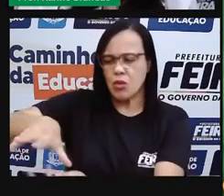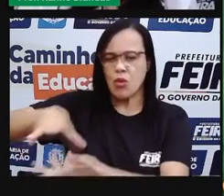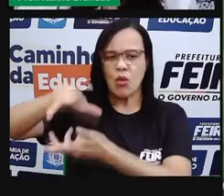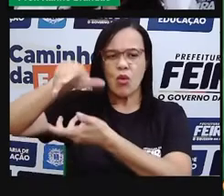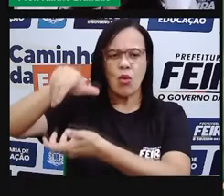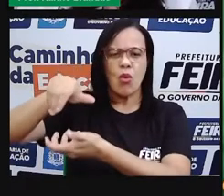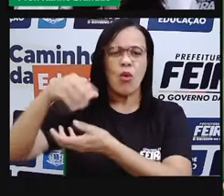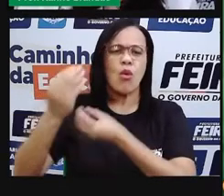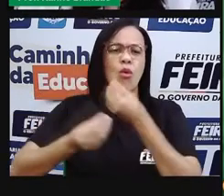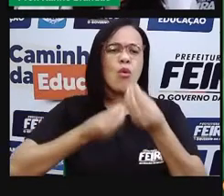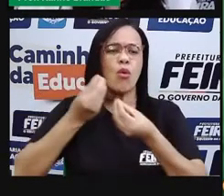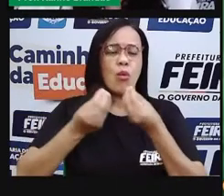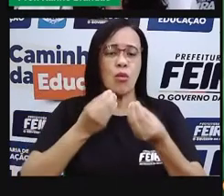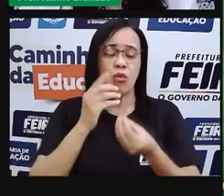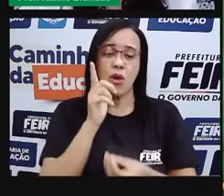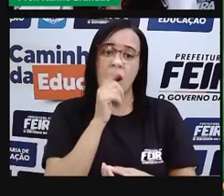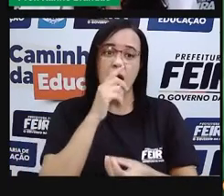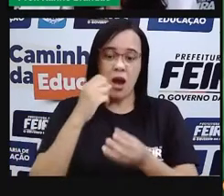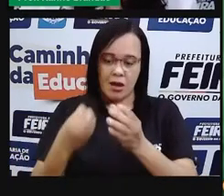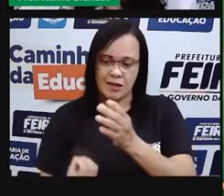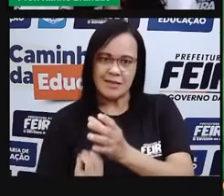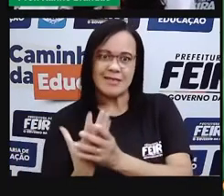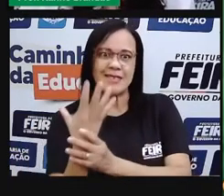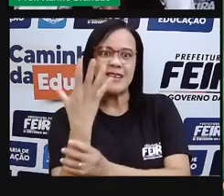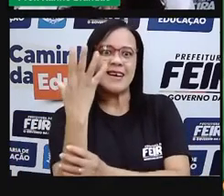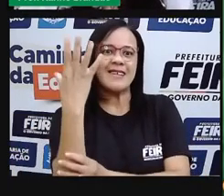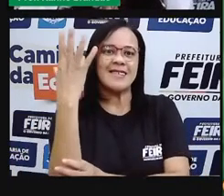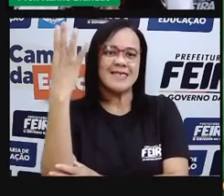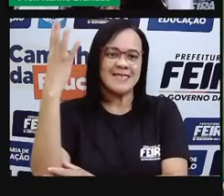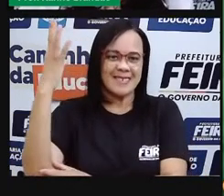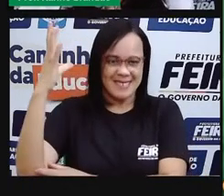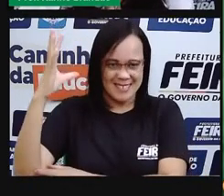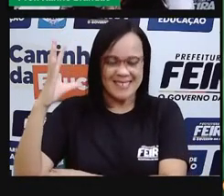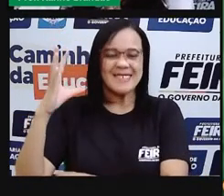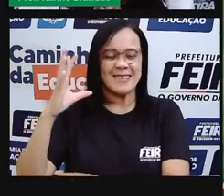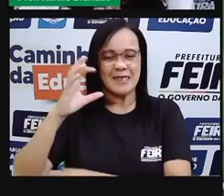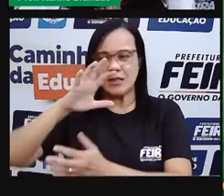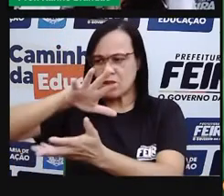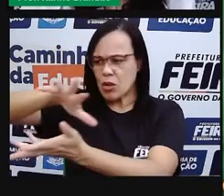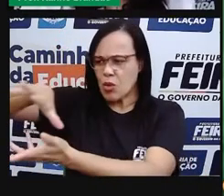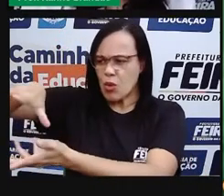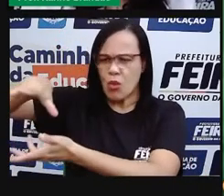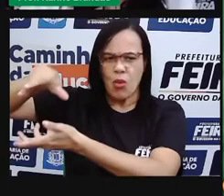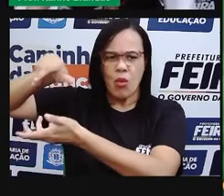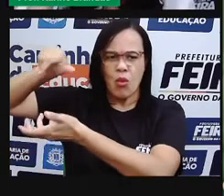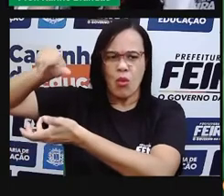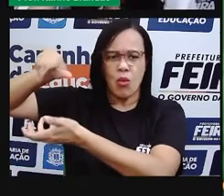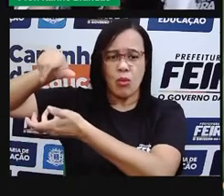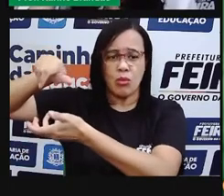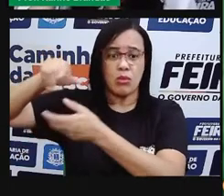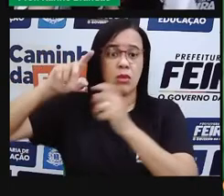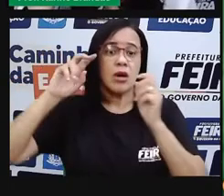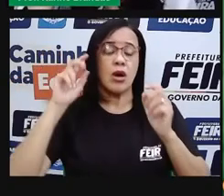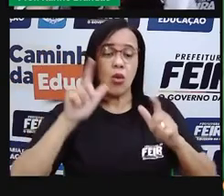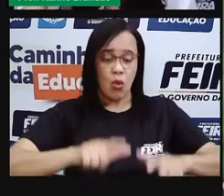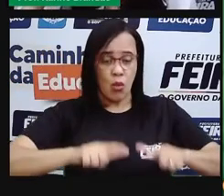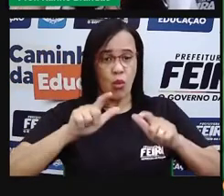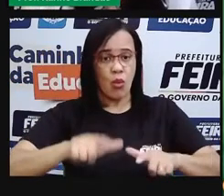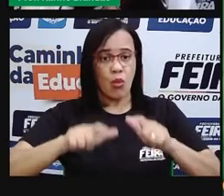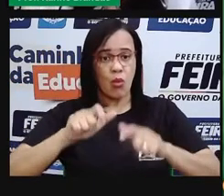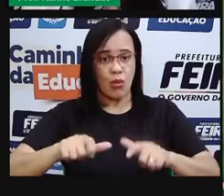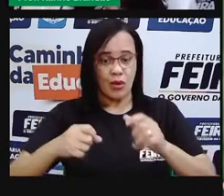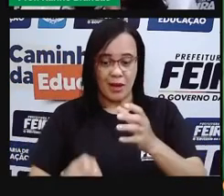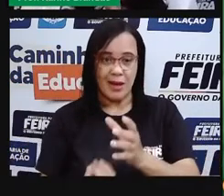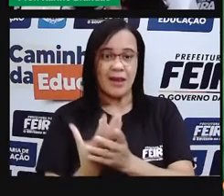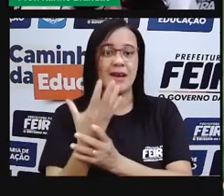Olha, a água que nasce da fonte. Então, toda a água no nosso planeta, ela tem uma fonte, né? Principalmente quando